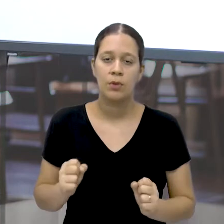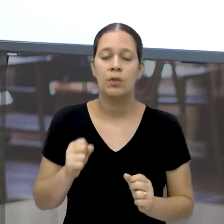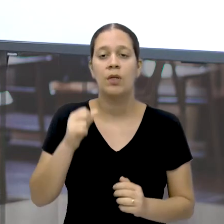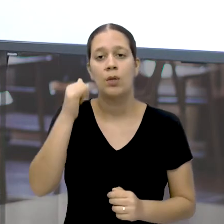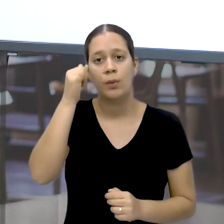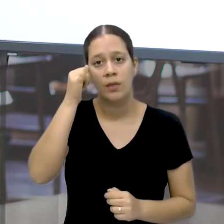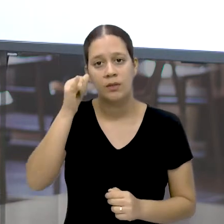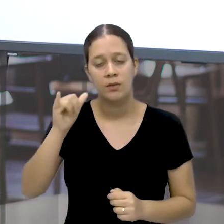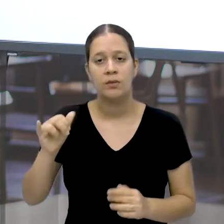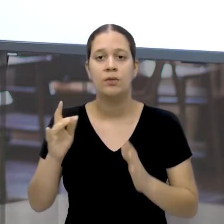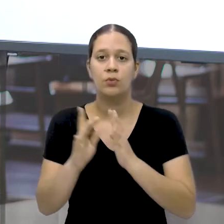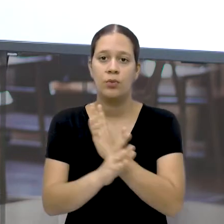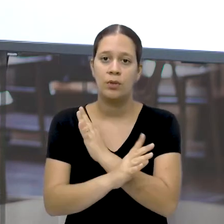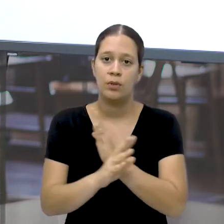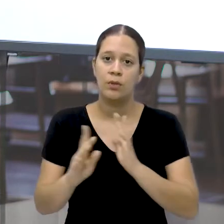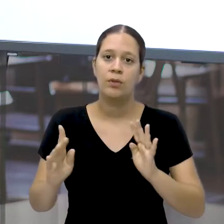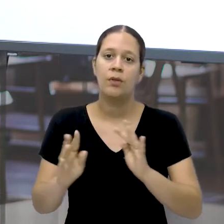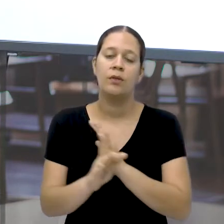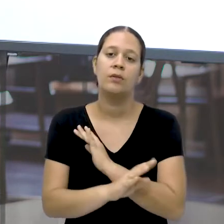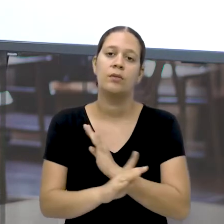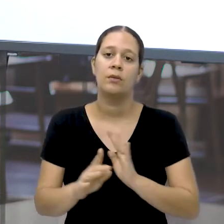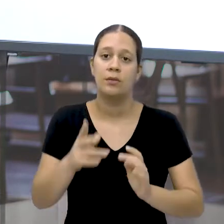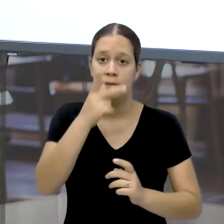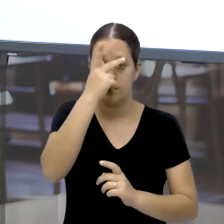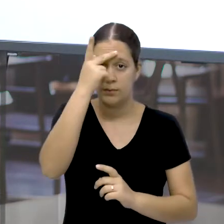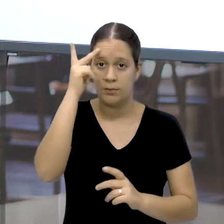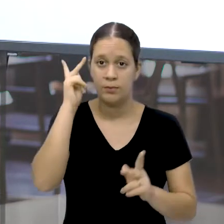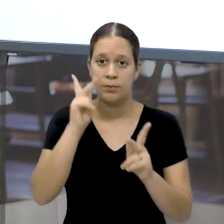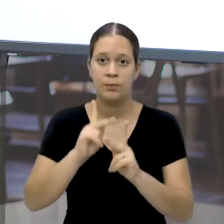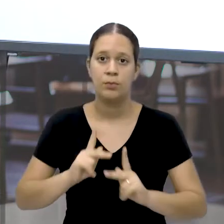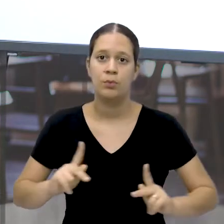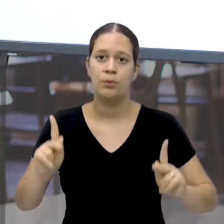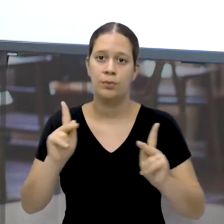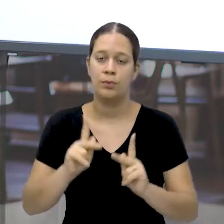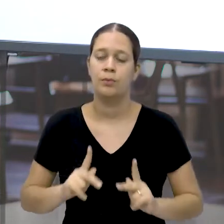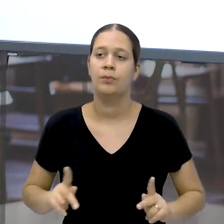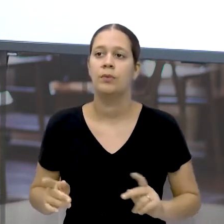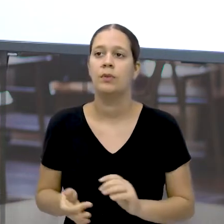A alteração De pessoas Em locais E de lixo Certo?